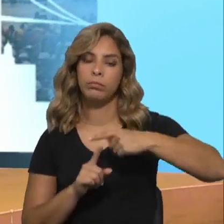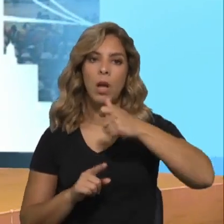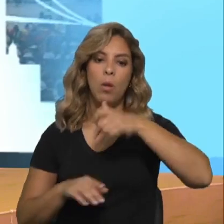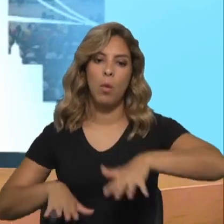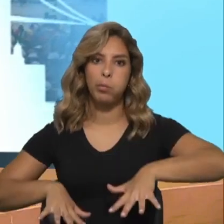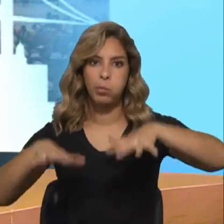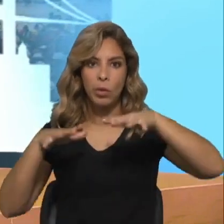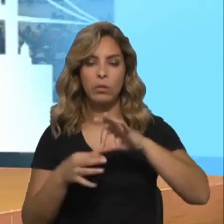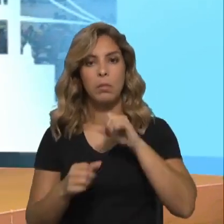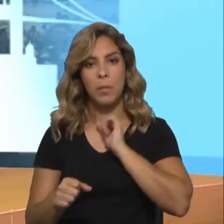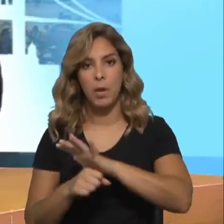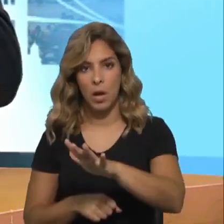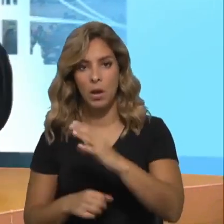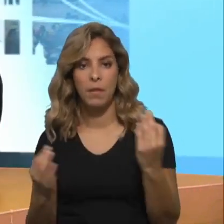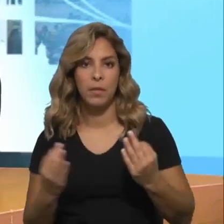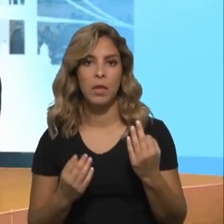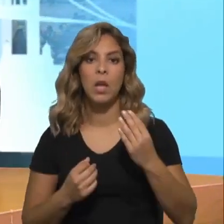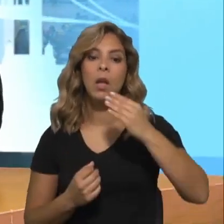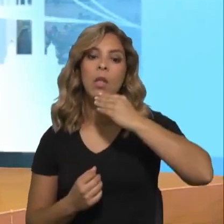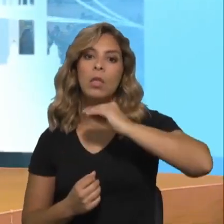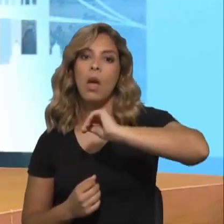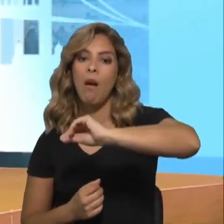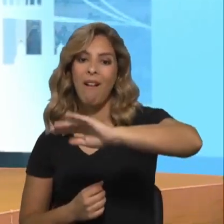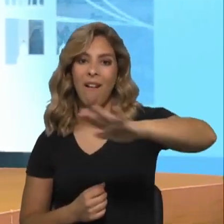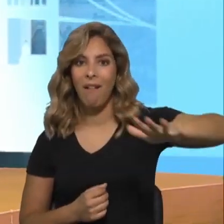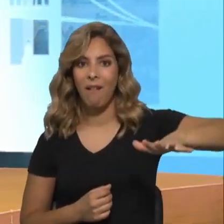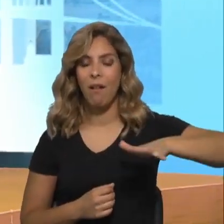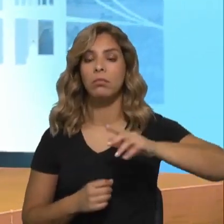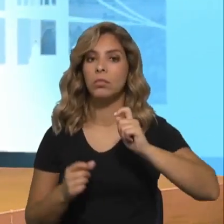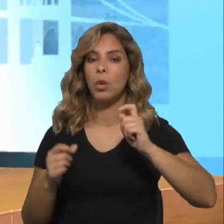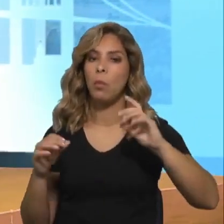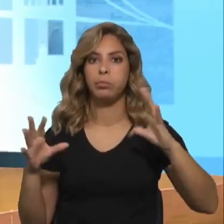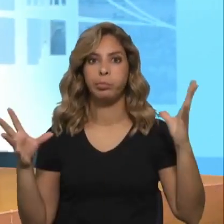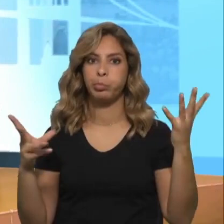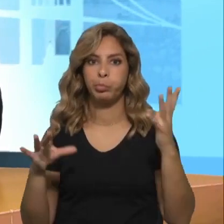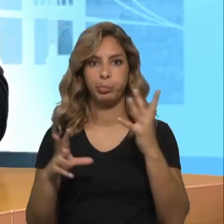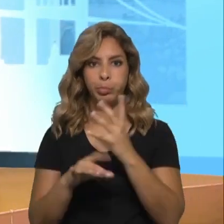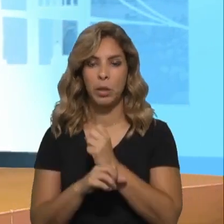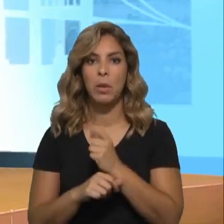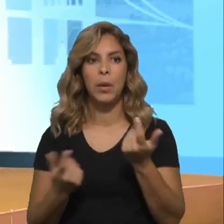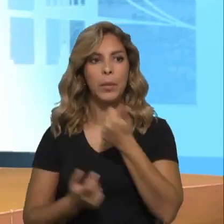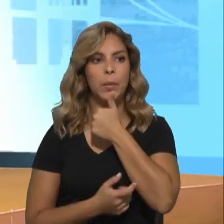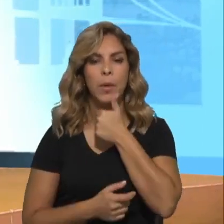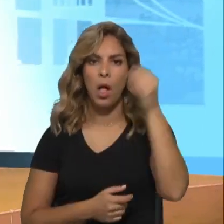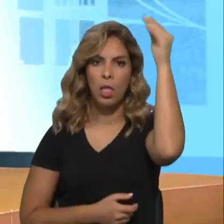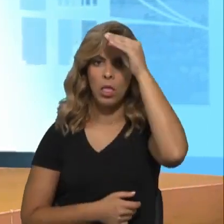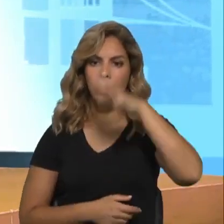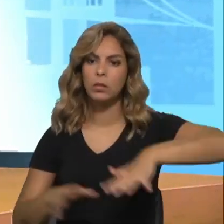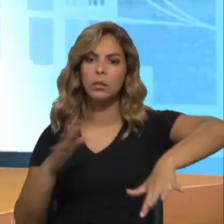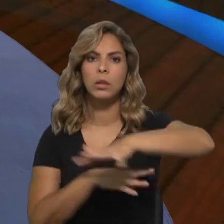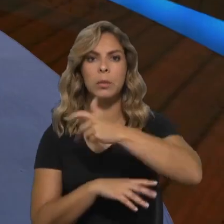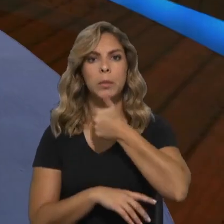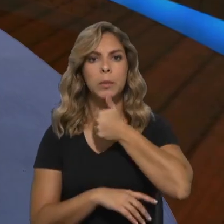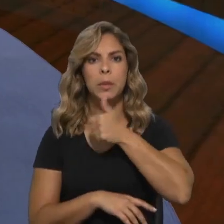das águas, algumas destes territórios desaparecem. A população que aí reside vai ter que encontrar outro espaço. Portanto, começa-se já a